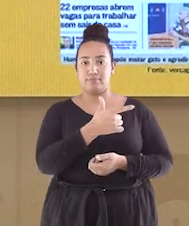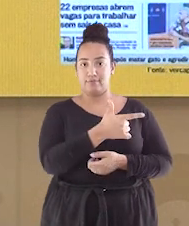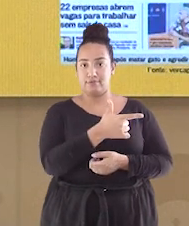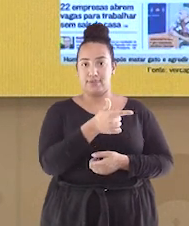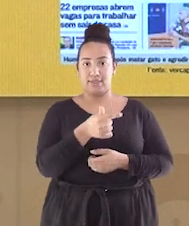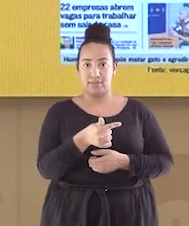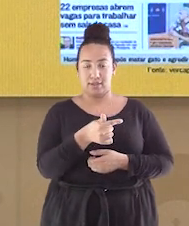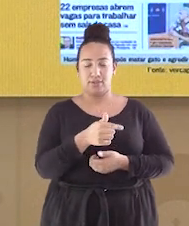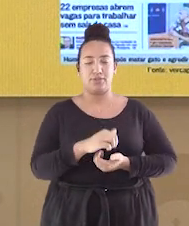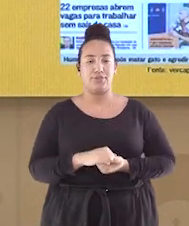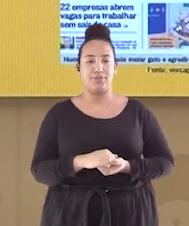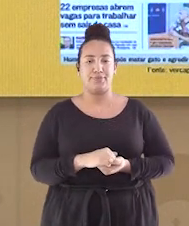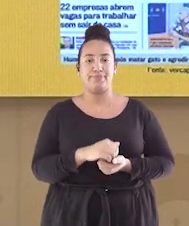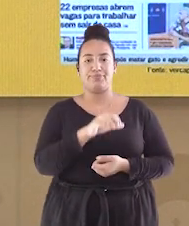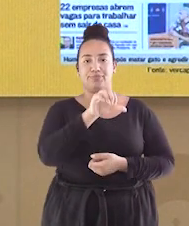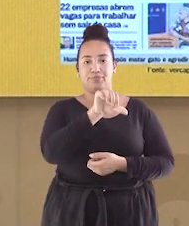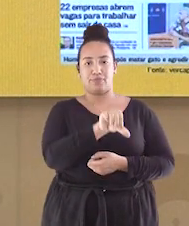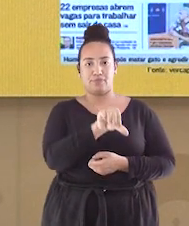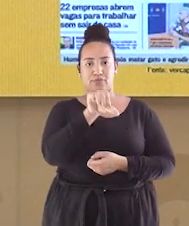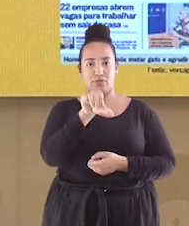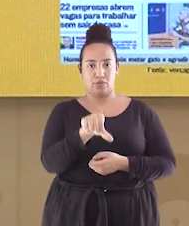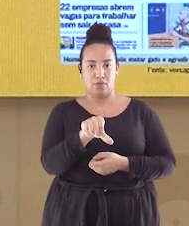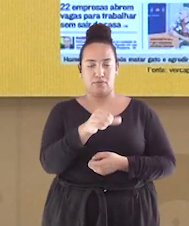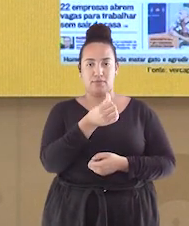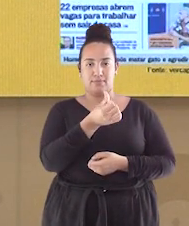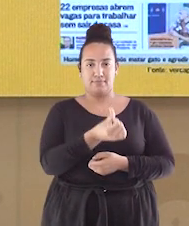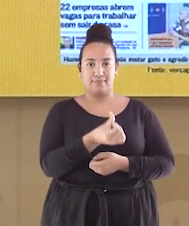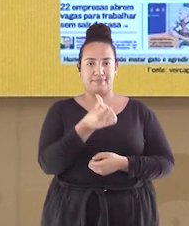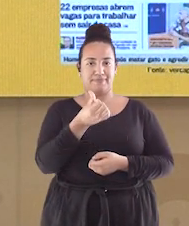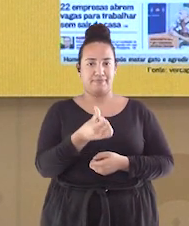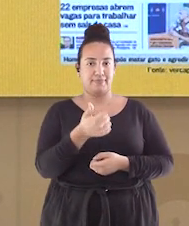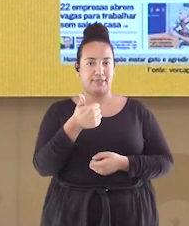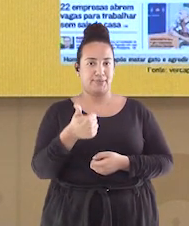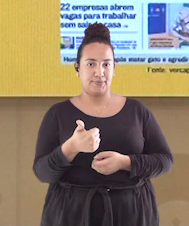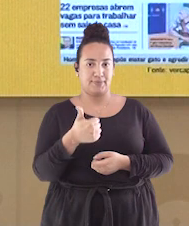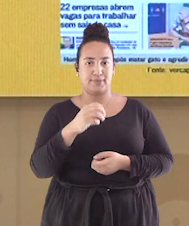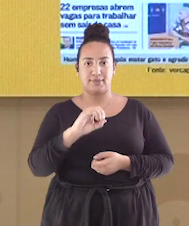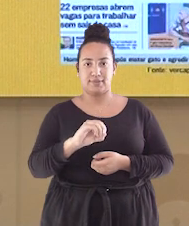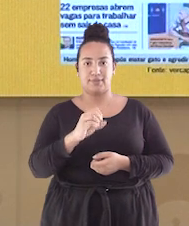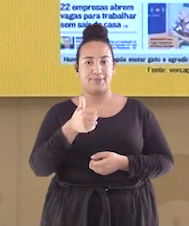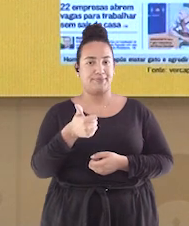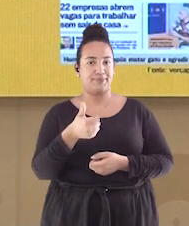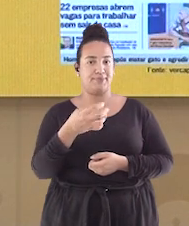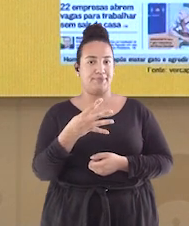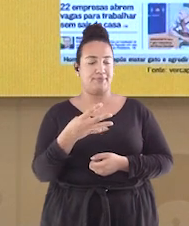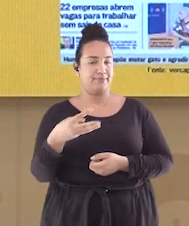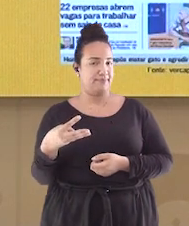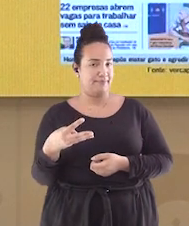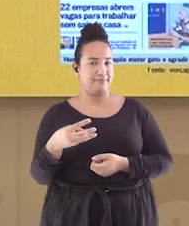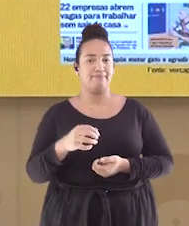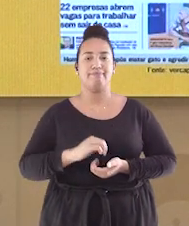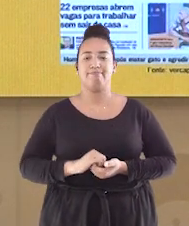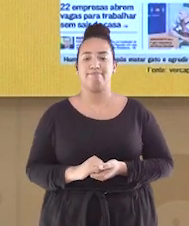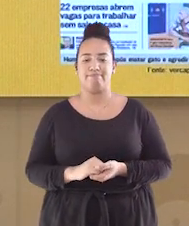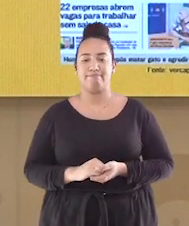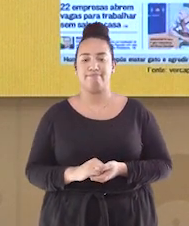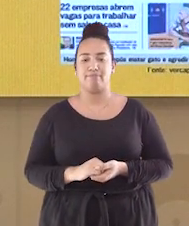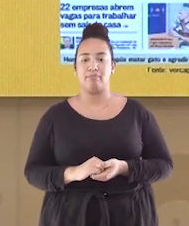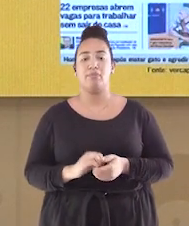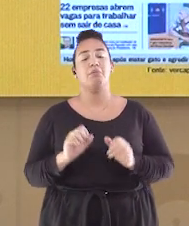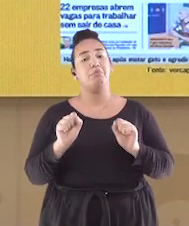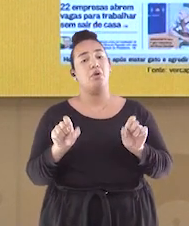27996610143.